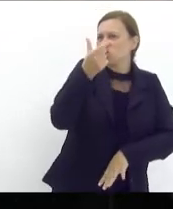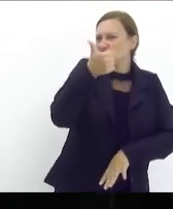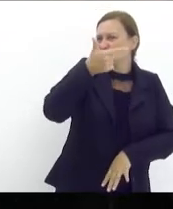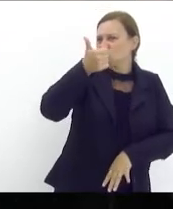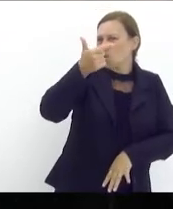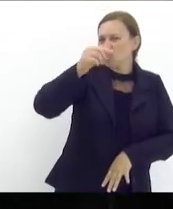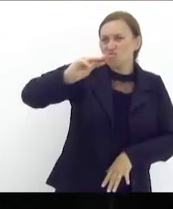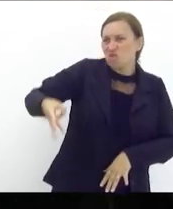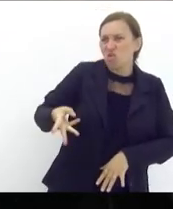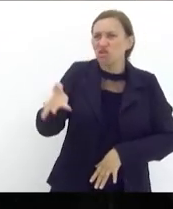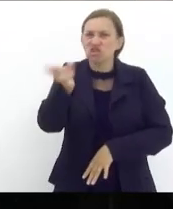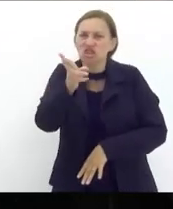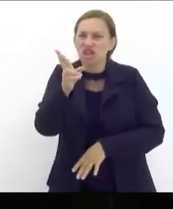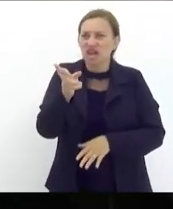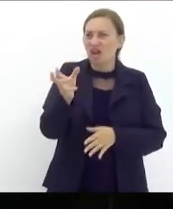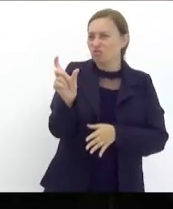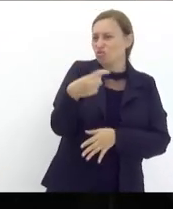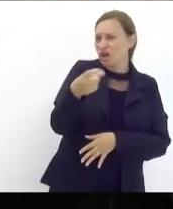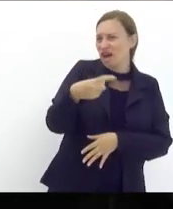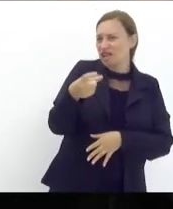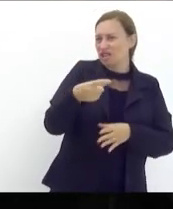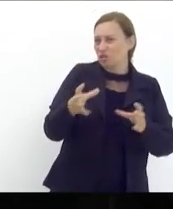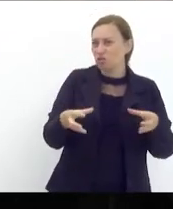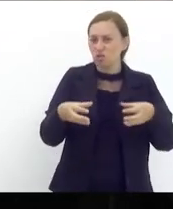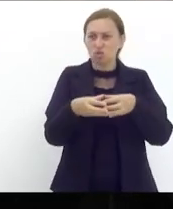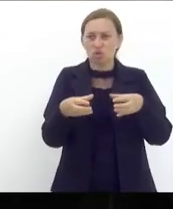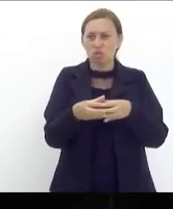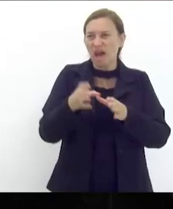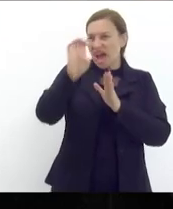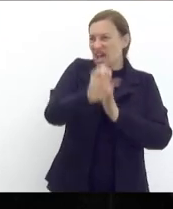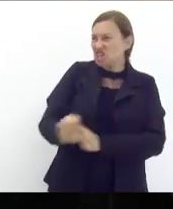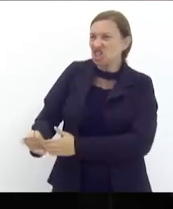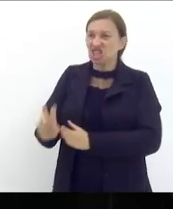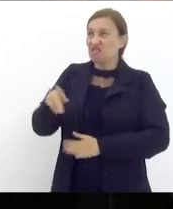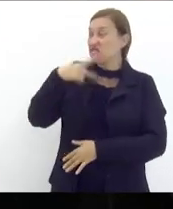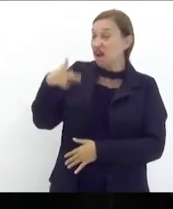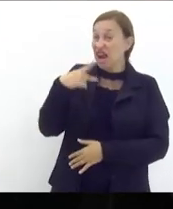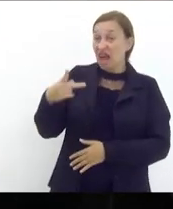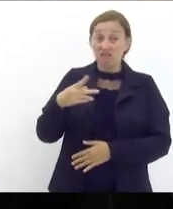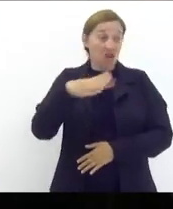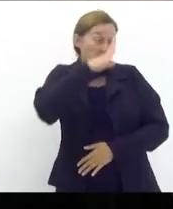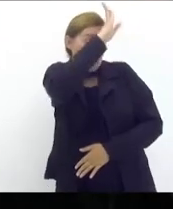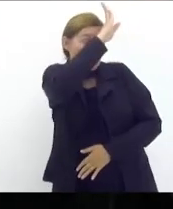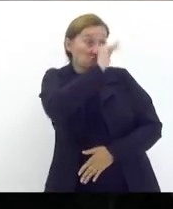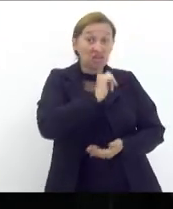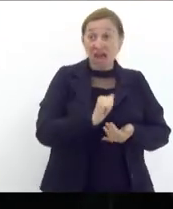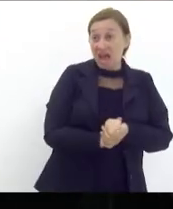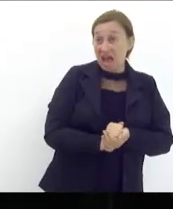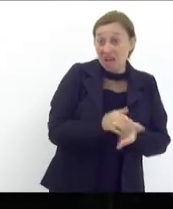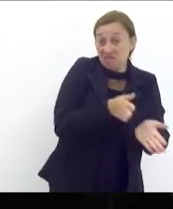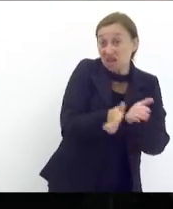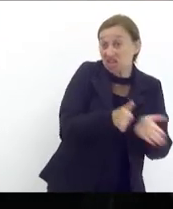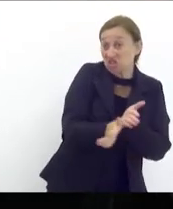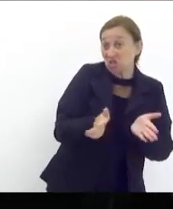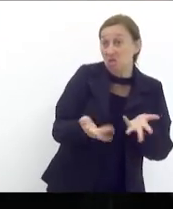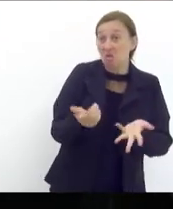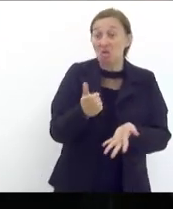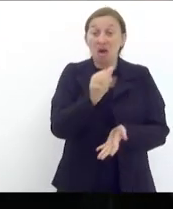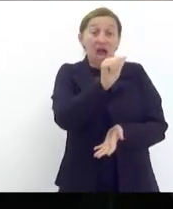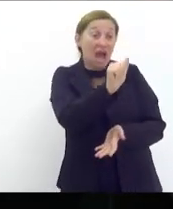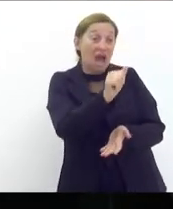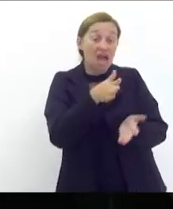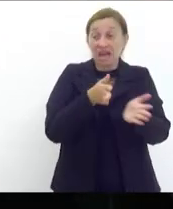milhões de reais no cartão corporativo a esquerda falava tanto aqui que bolsonaro gastou não sei quanto no cartão